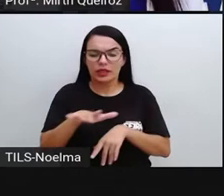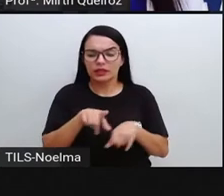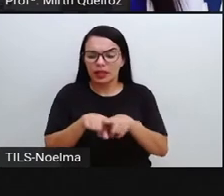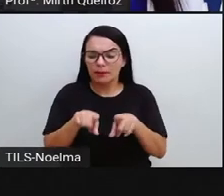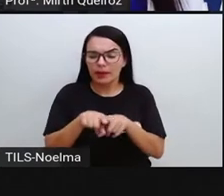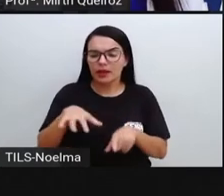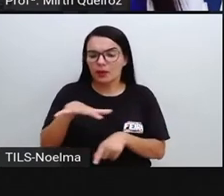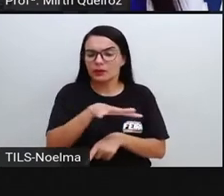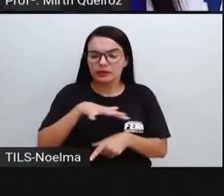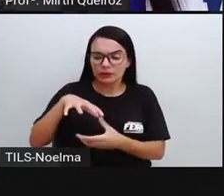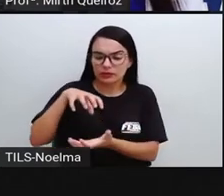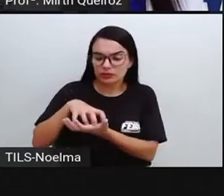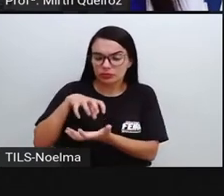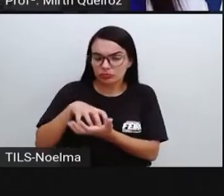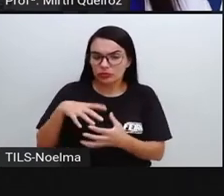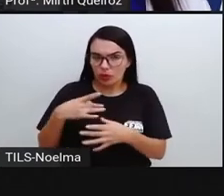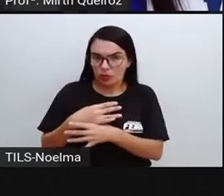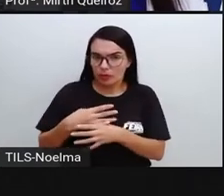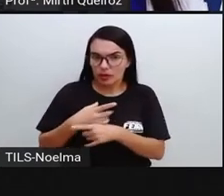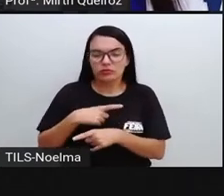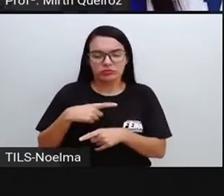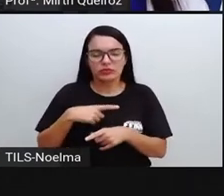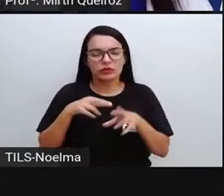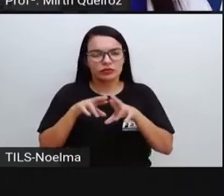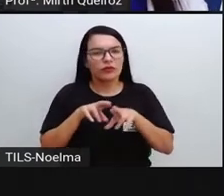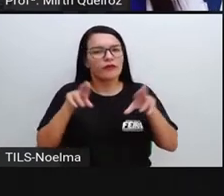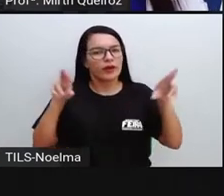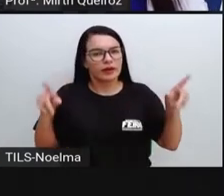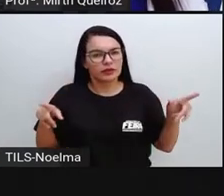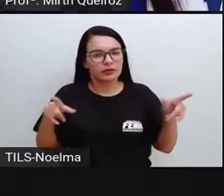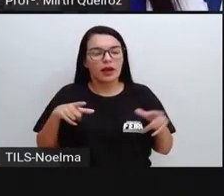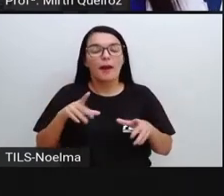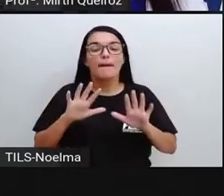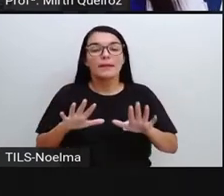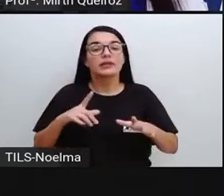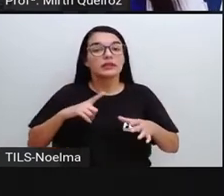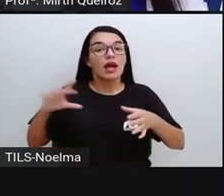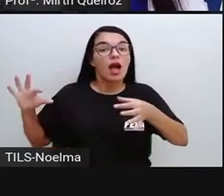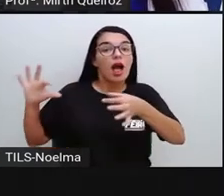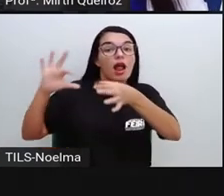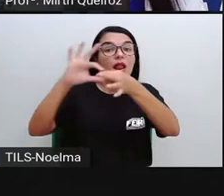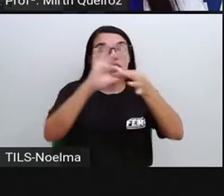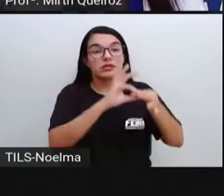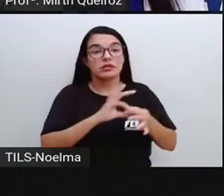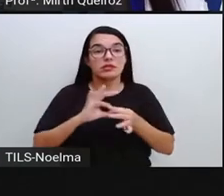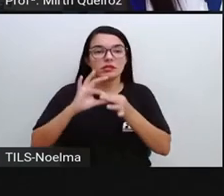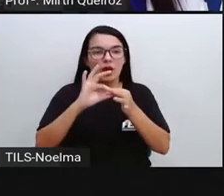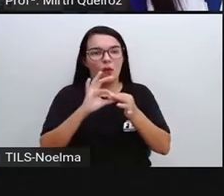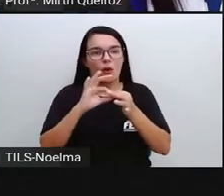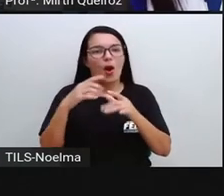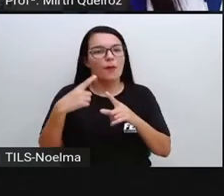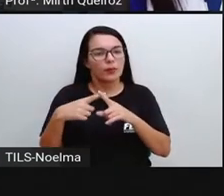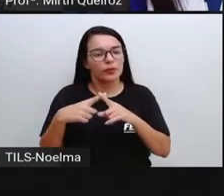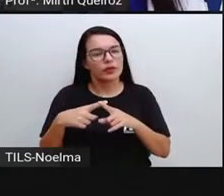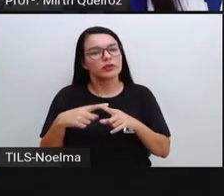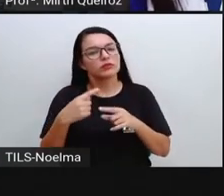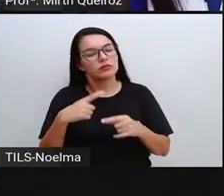apresentam paisagens diferentes. Mas essas paisagens, elas se relacionam. Por isso que a gente fala sobre a